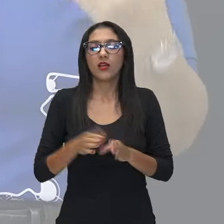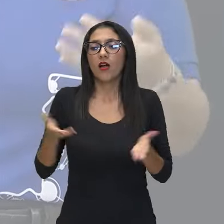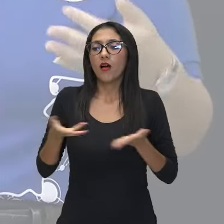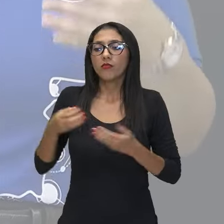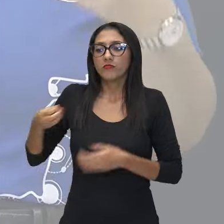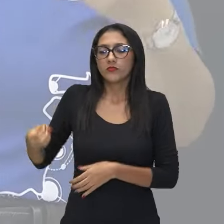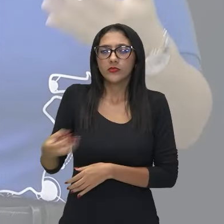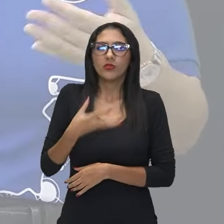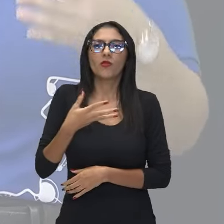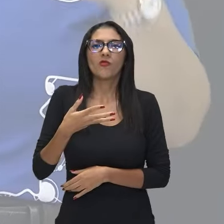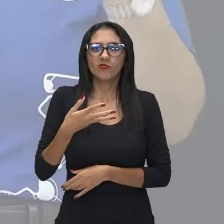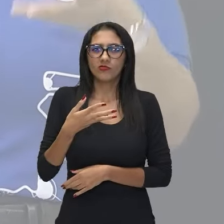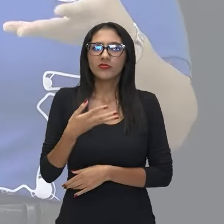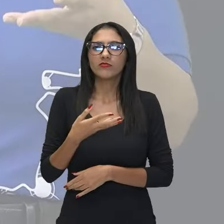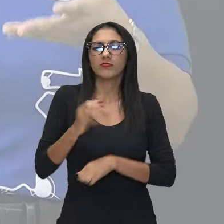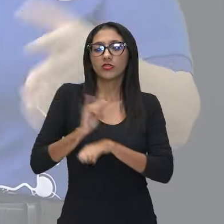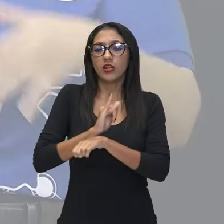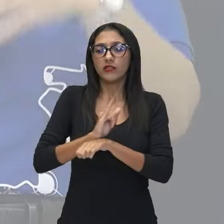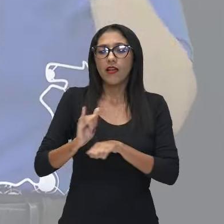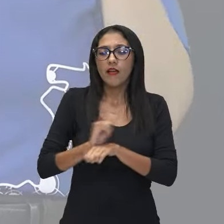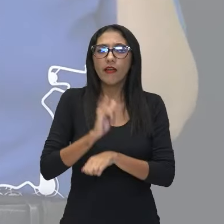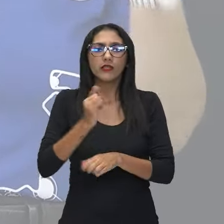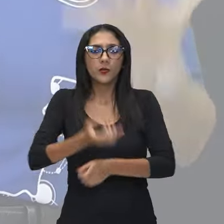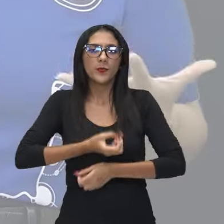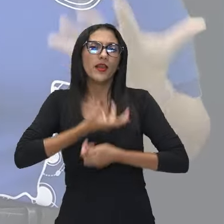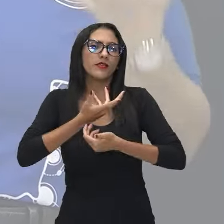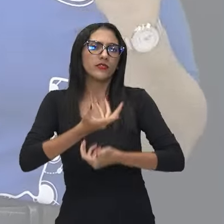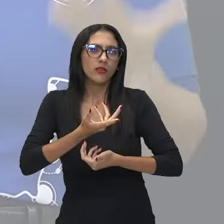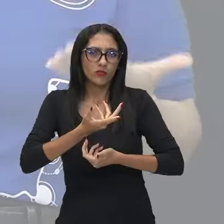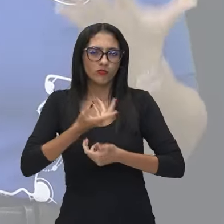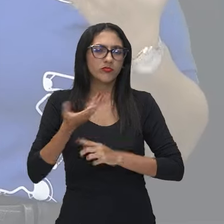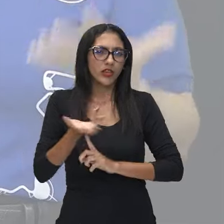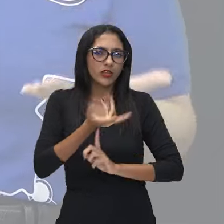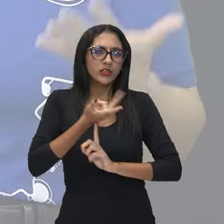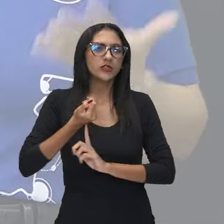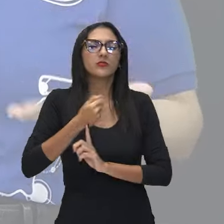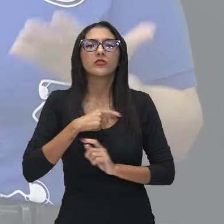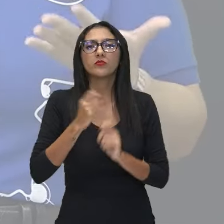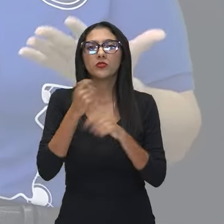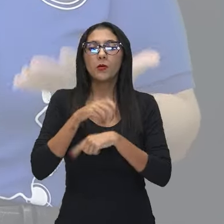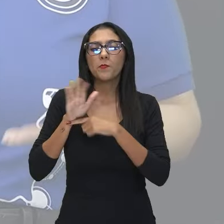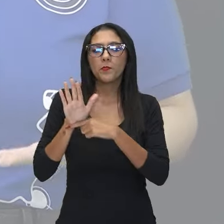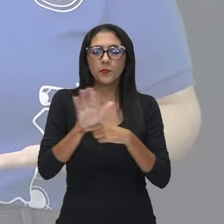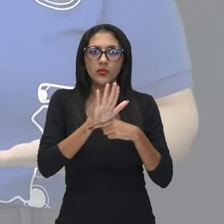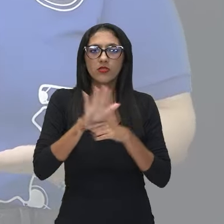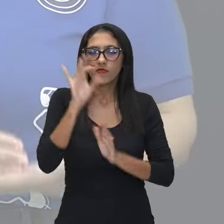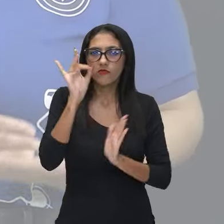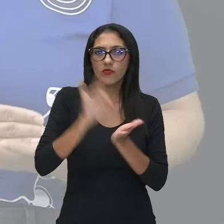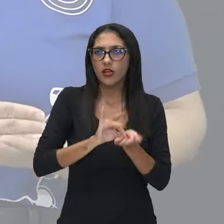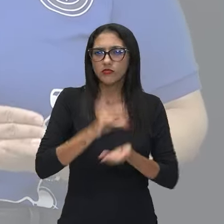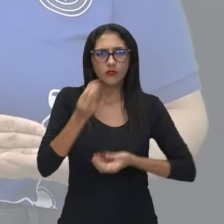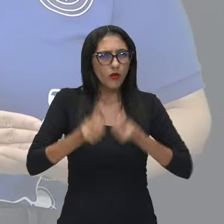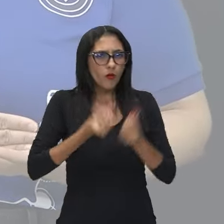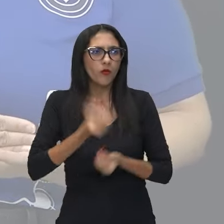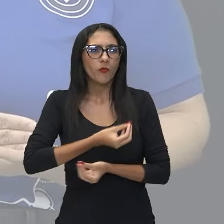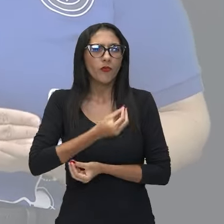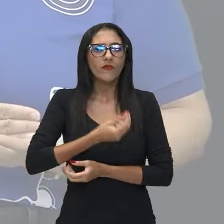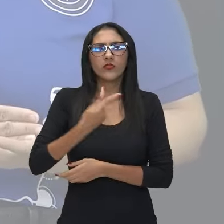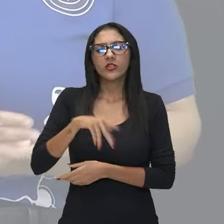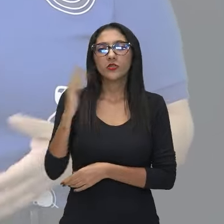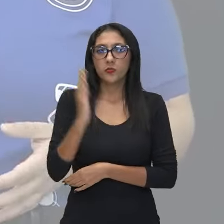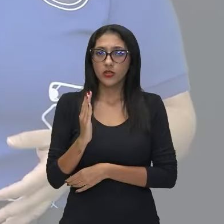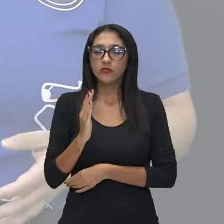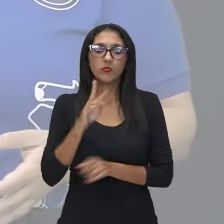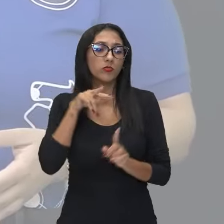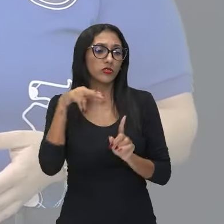das formas de expressão artística para, sim, expressar a realidade cultural do Brasil, mas de uma maneira crítica